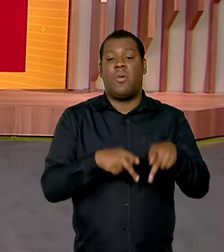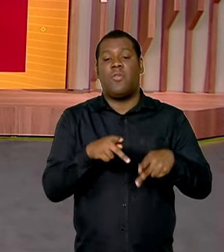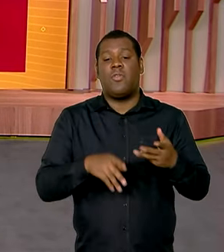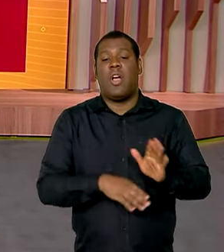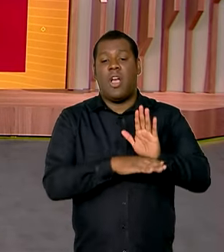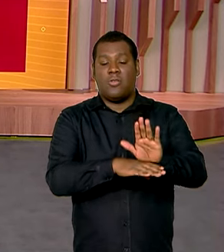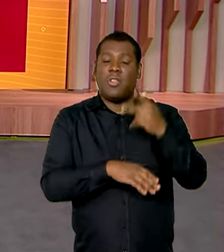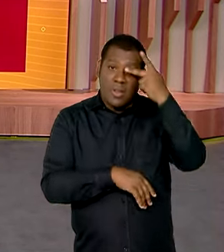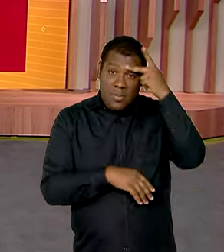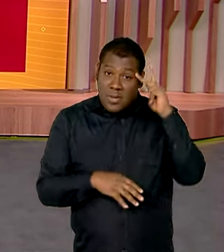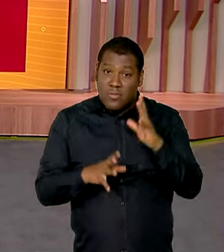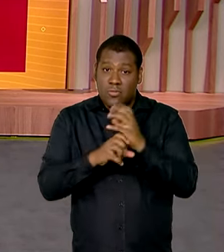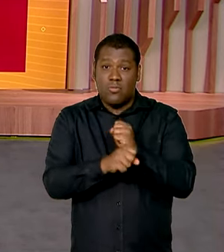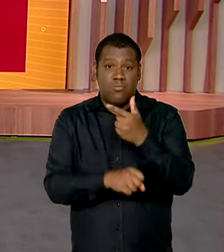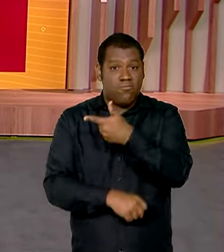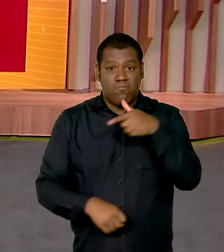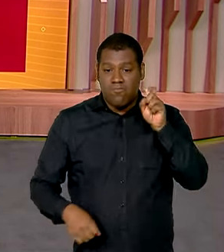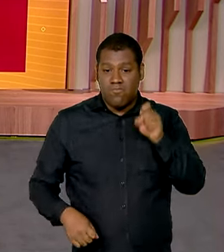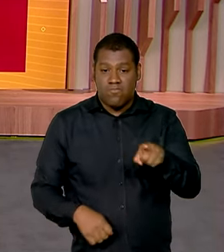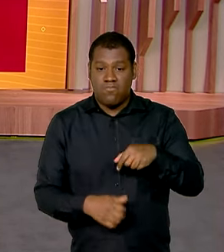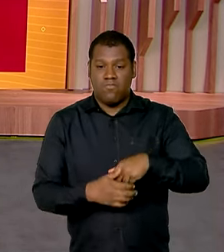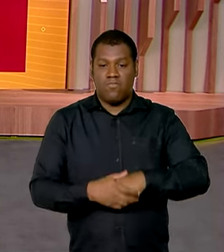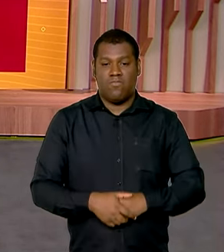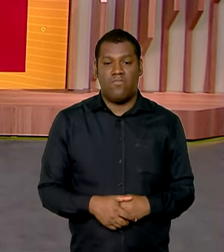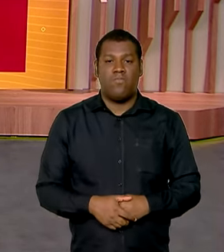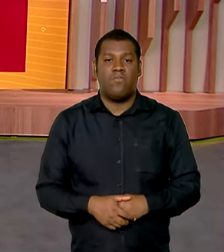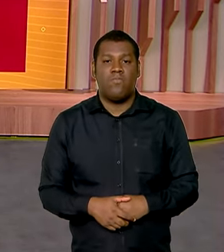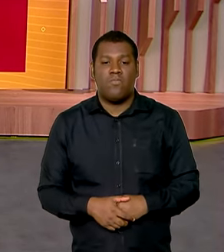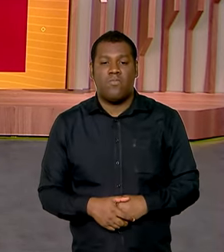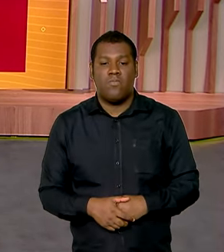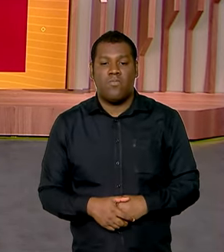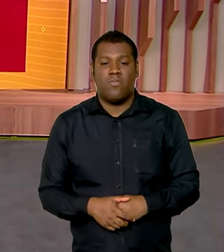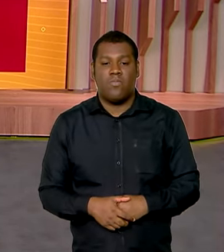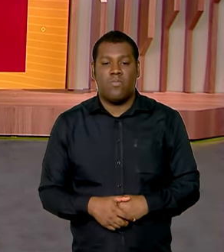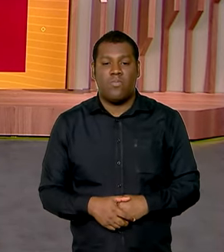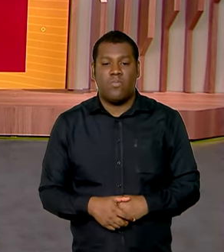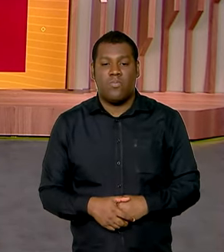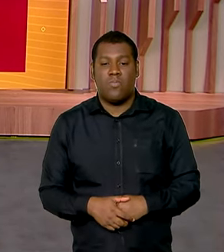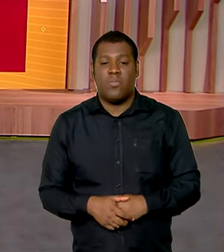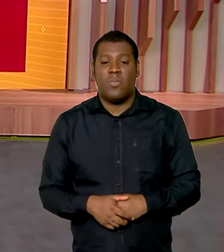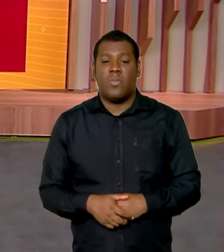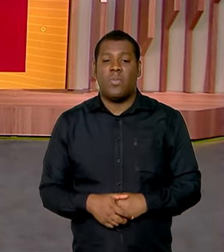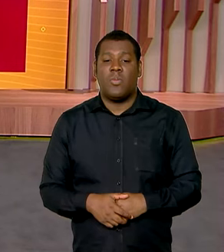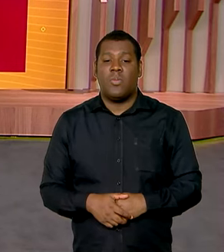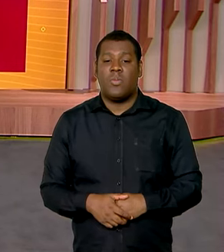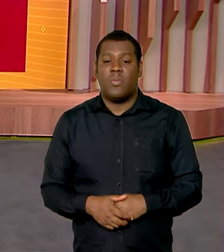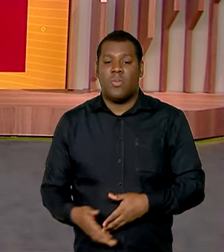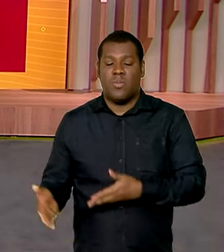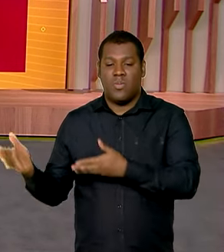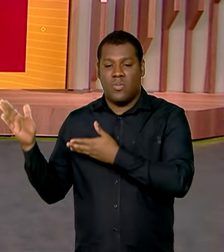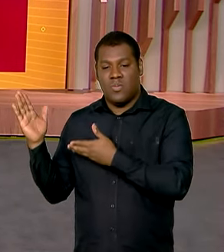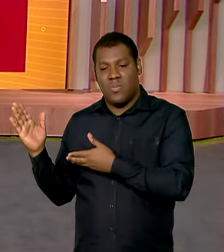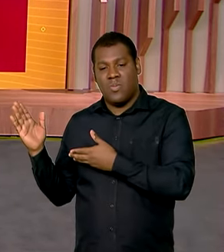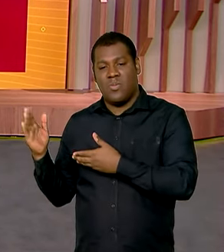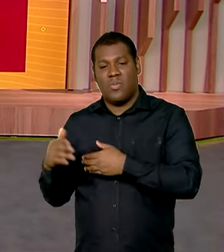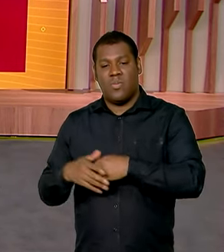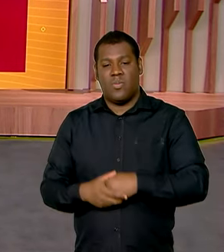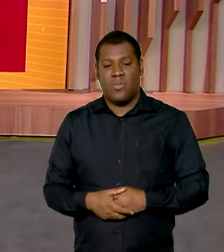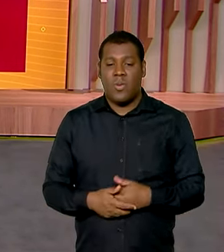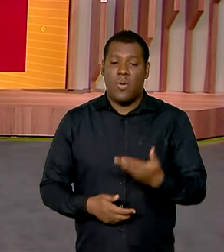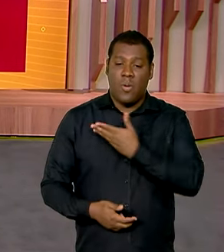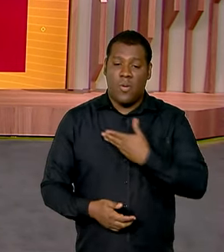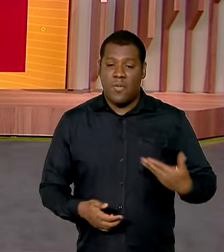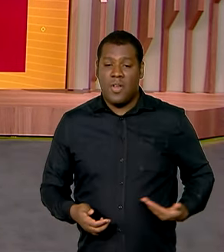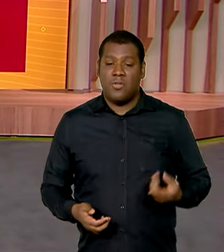mil pessoas e em relação a transferências ao município só de obras e serviços públicos foram mais